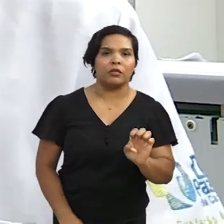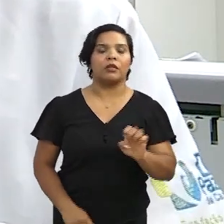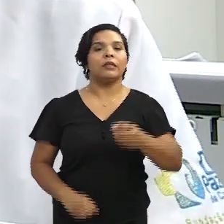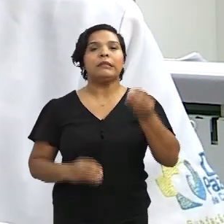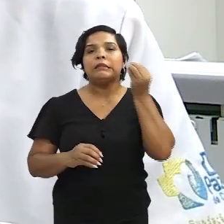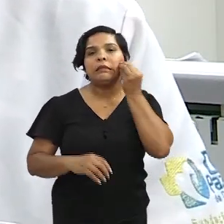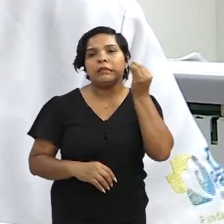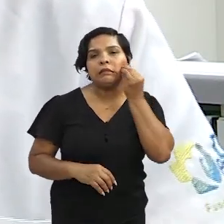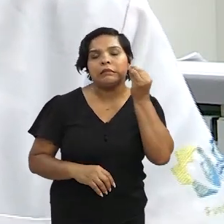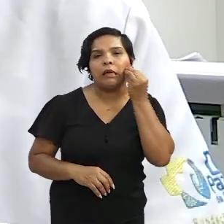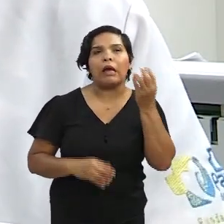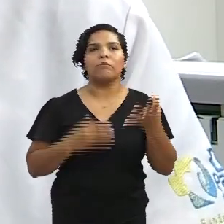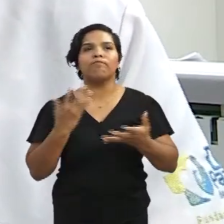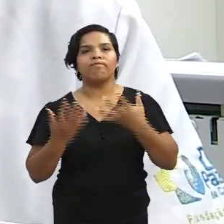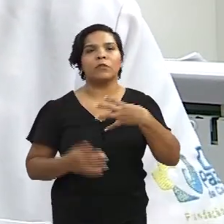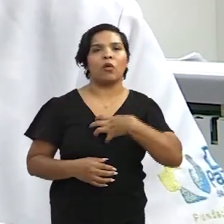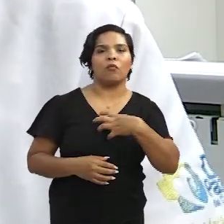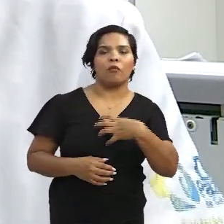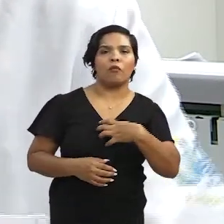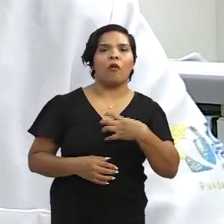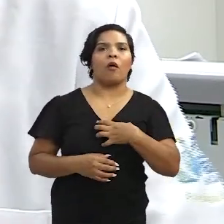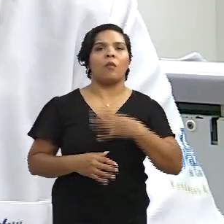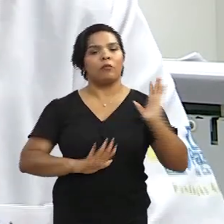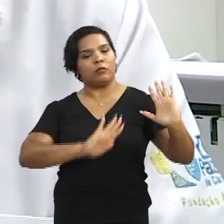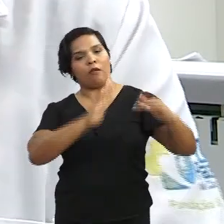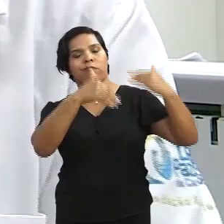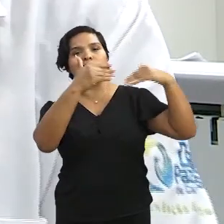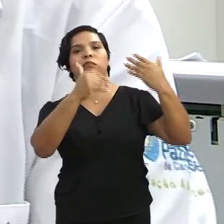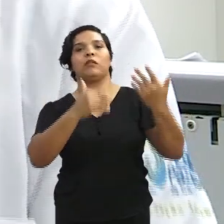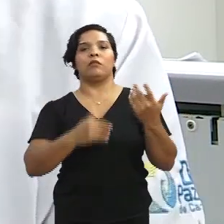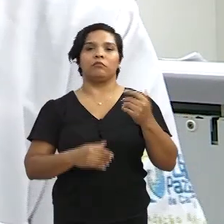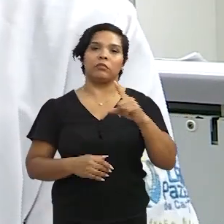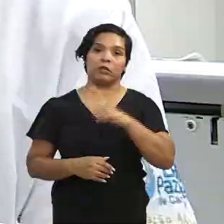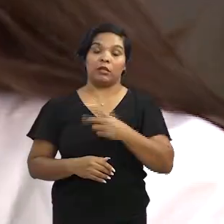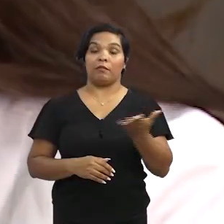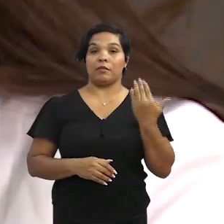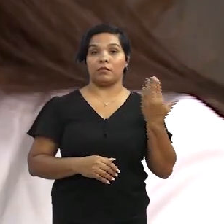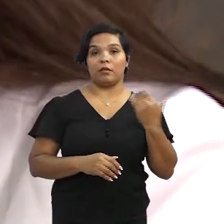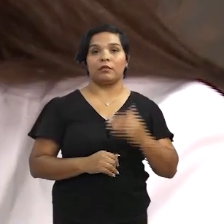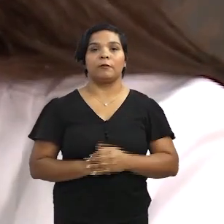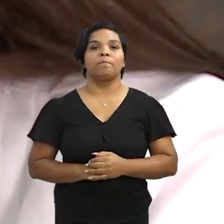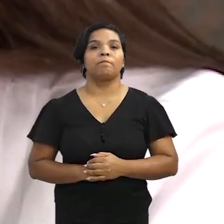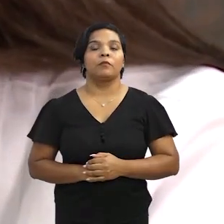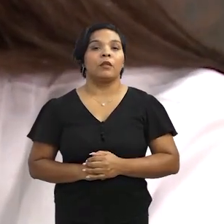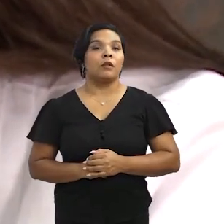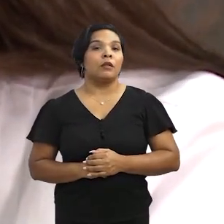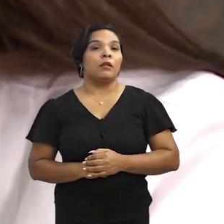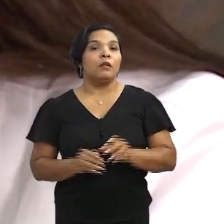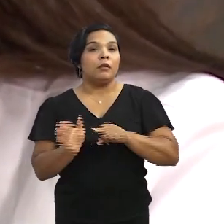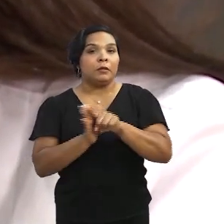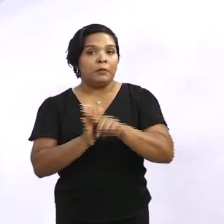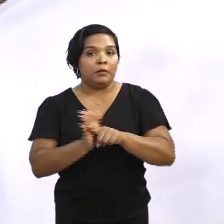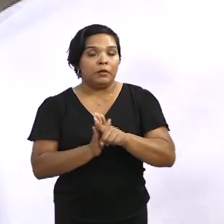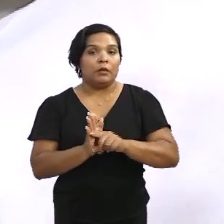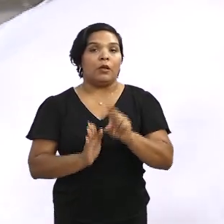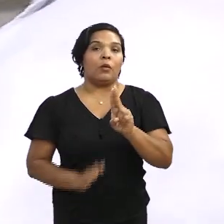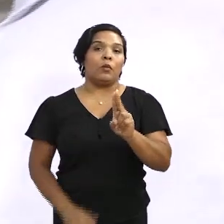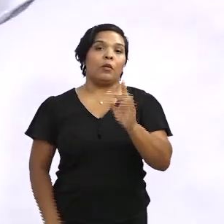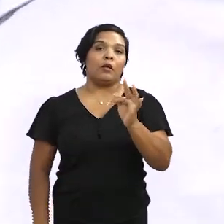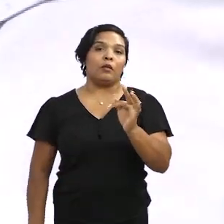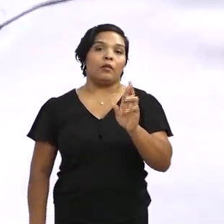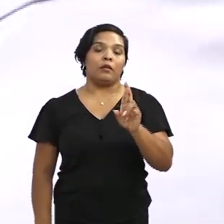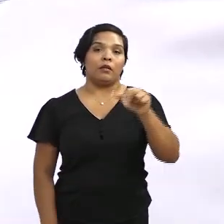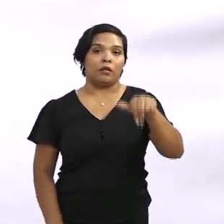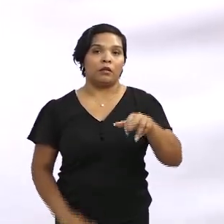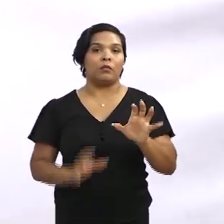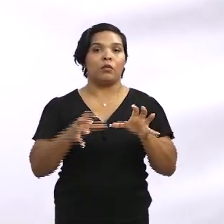tentar, de alguma forma, a gente não ter essa evolução que teve. Para os representantes da UFRN, o consórcio